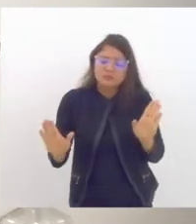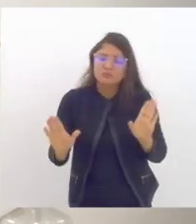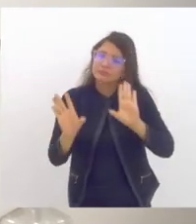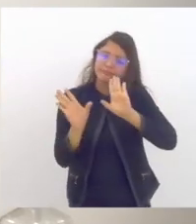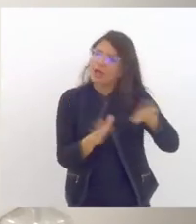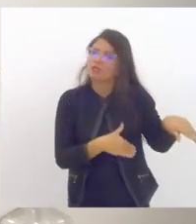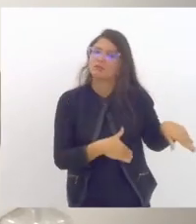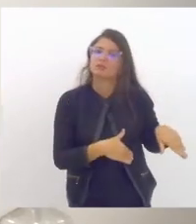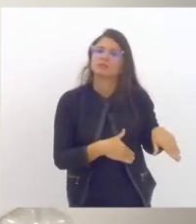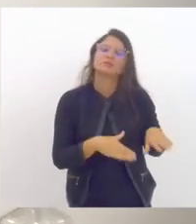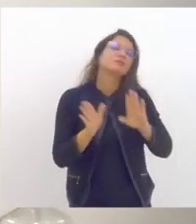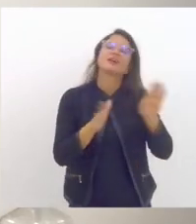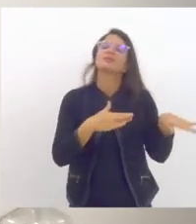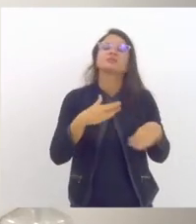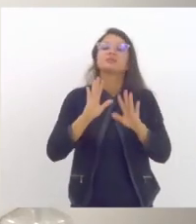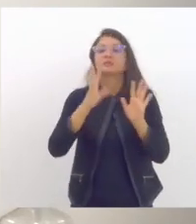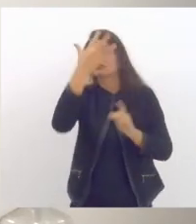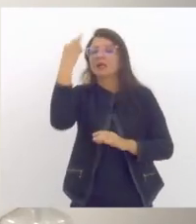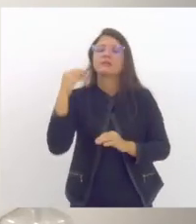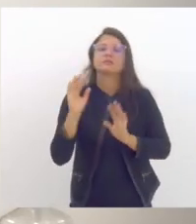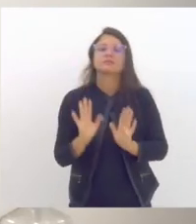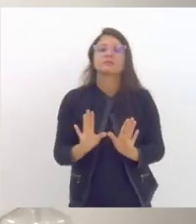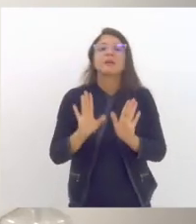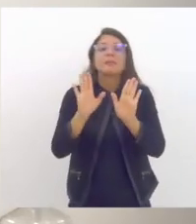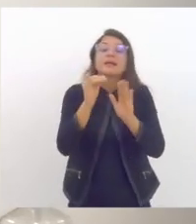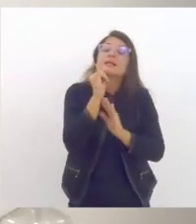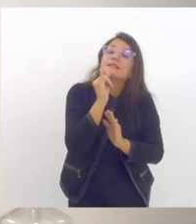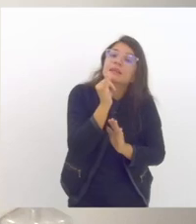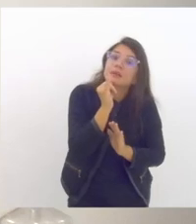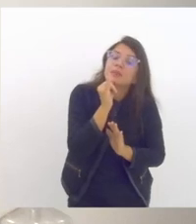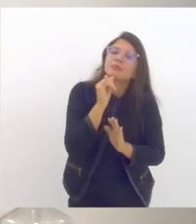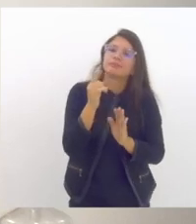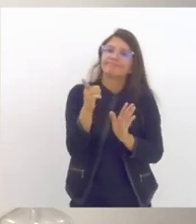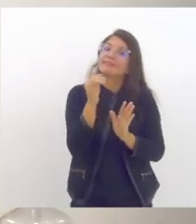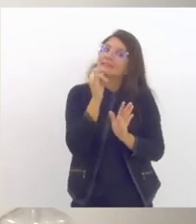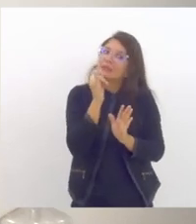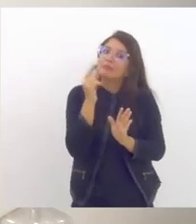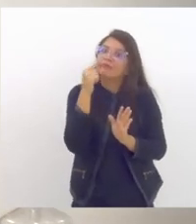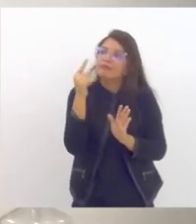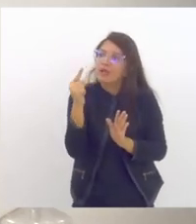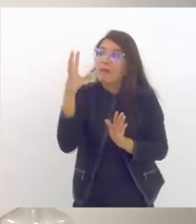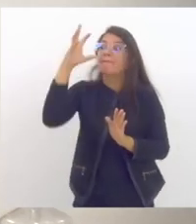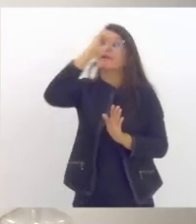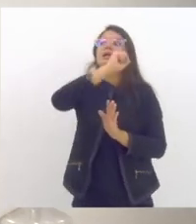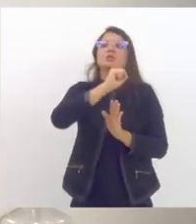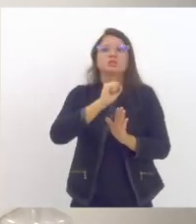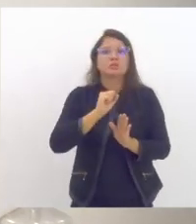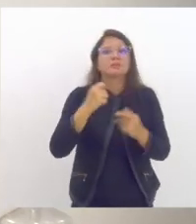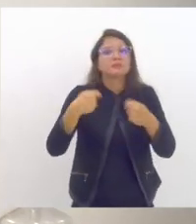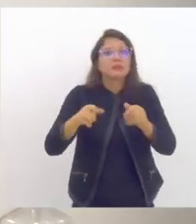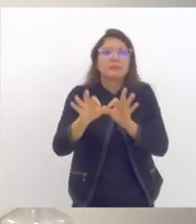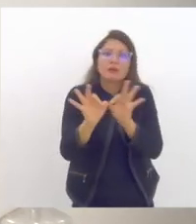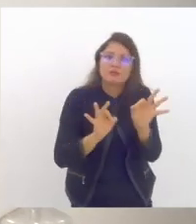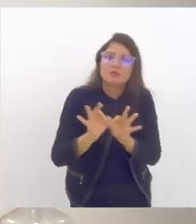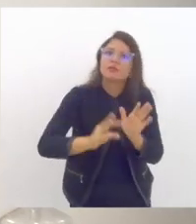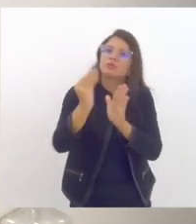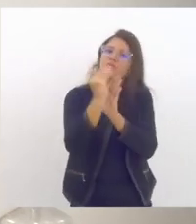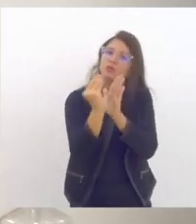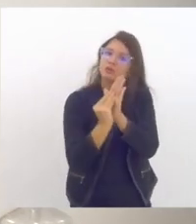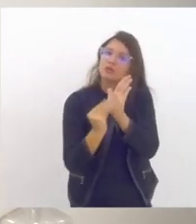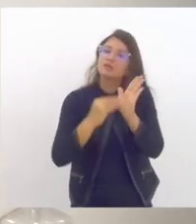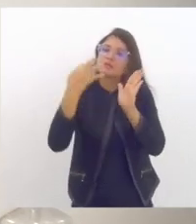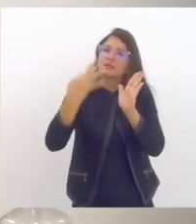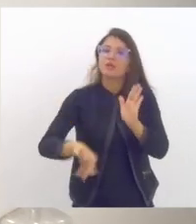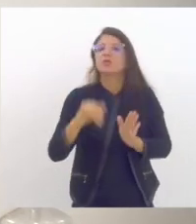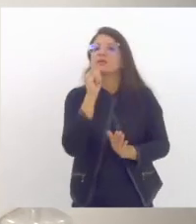é o objeto direto aqui da nossa audiência mas só um exemplo de porque que esse planejamento tem que estar presente então quando a gente fala de incluir os psicólogos de forma